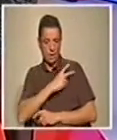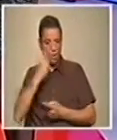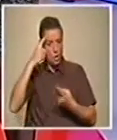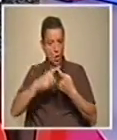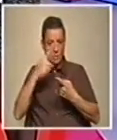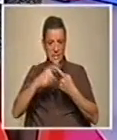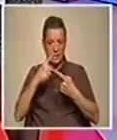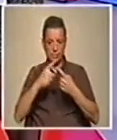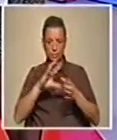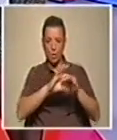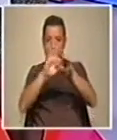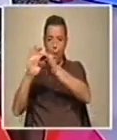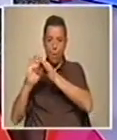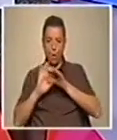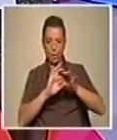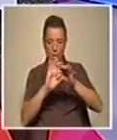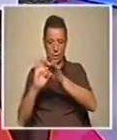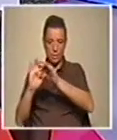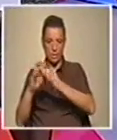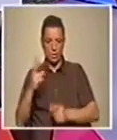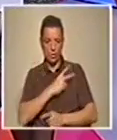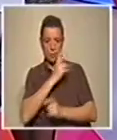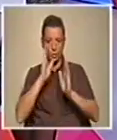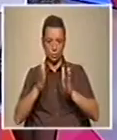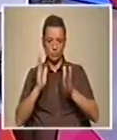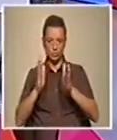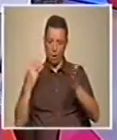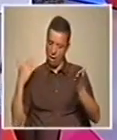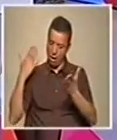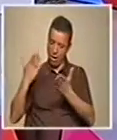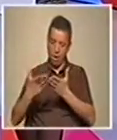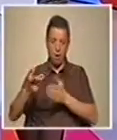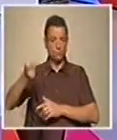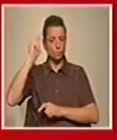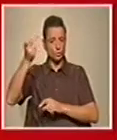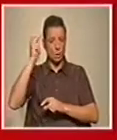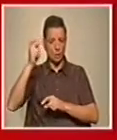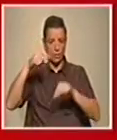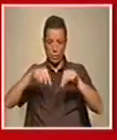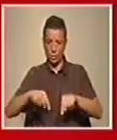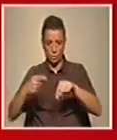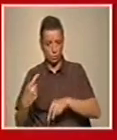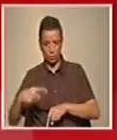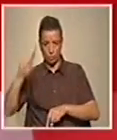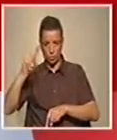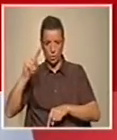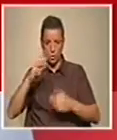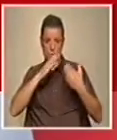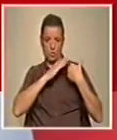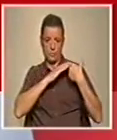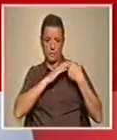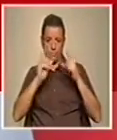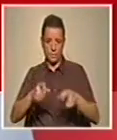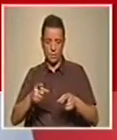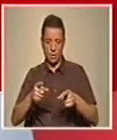dessa união? Bem, as universidades já colaboram pontualmente há muito tempo, não é? De hoje os reitores e não só os